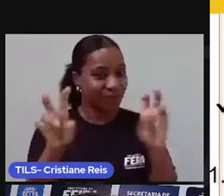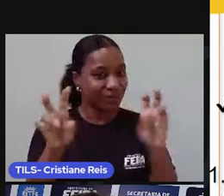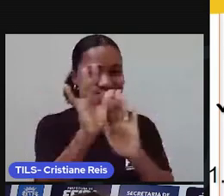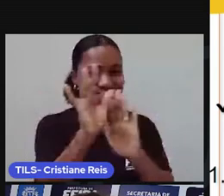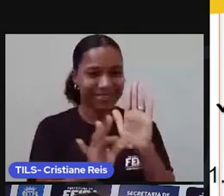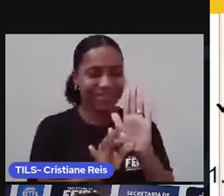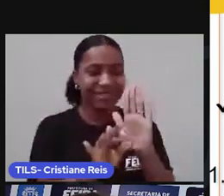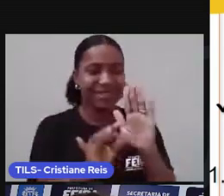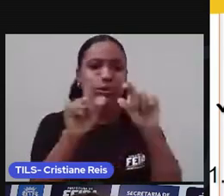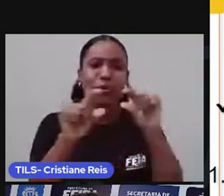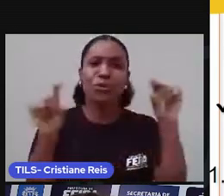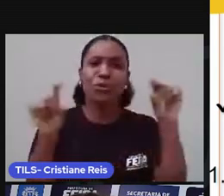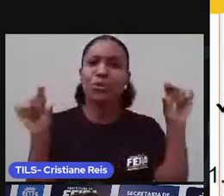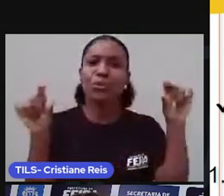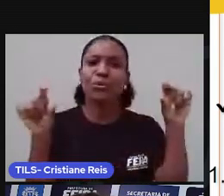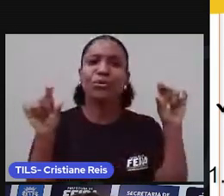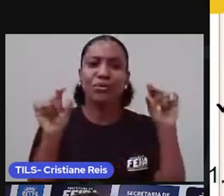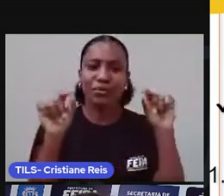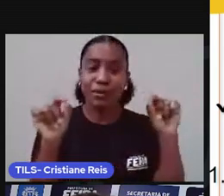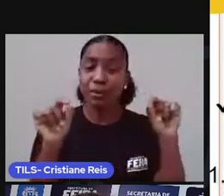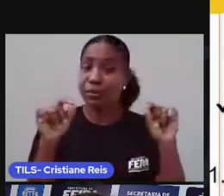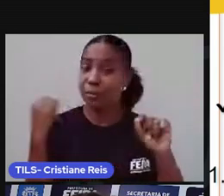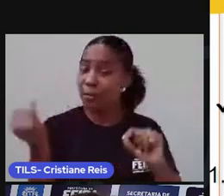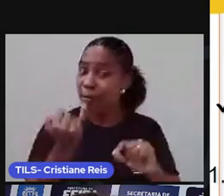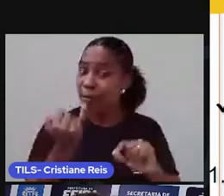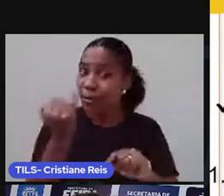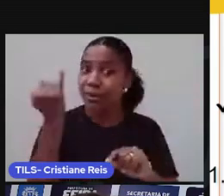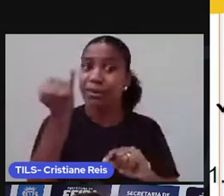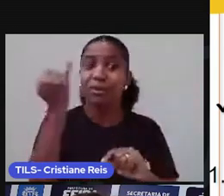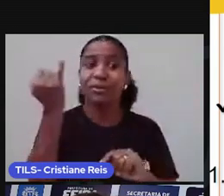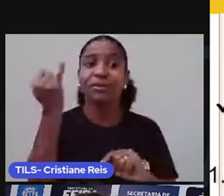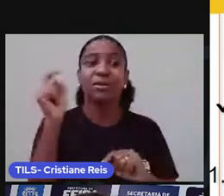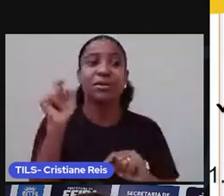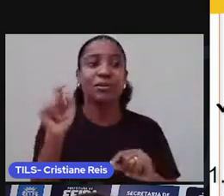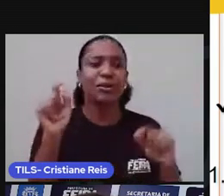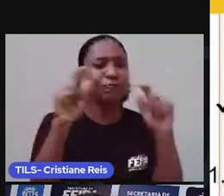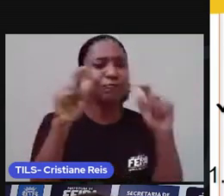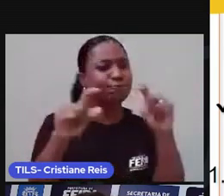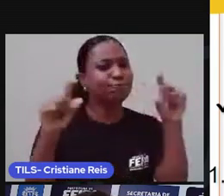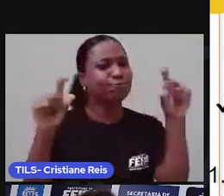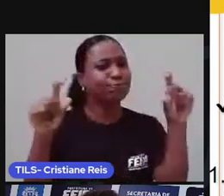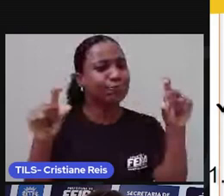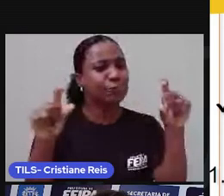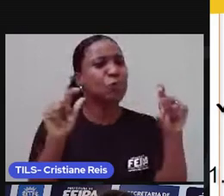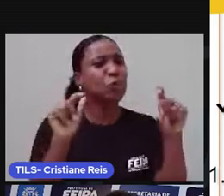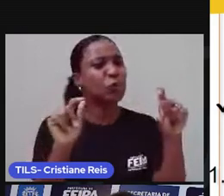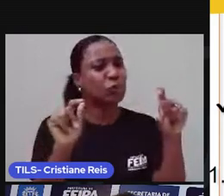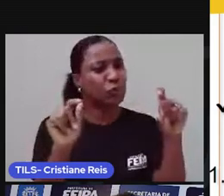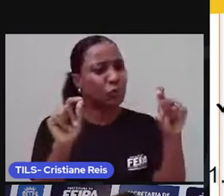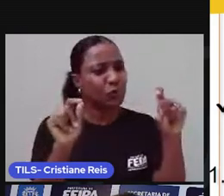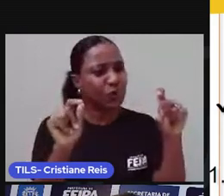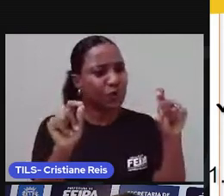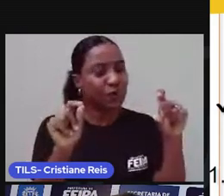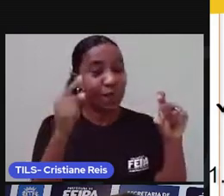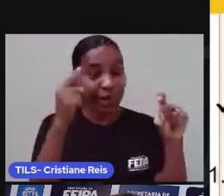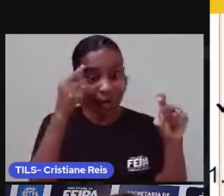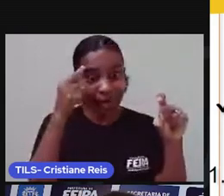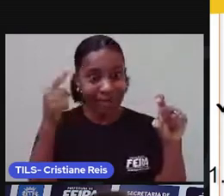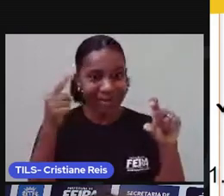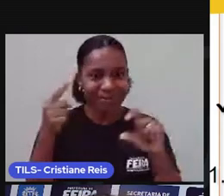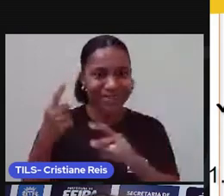nós vamos tratar, é importante que você relacione-o ao vídeo da aula passada.